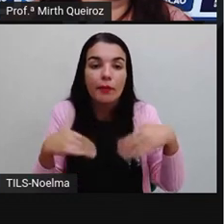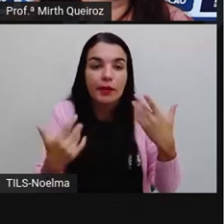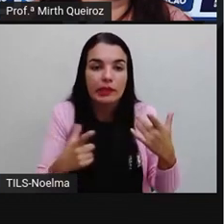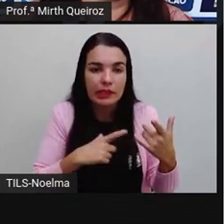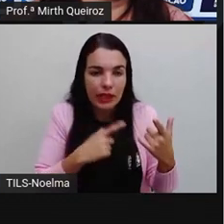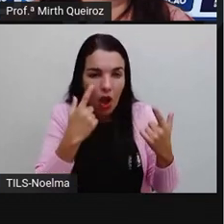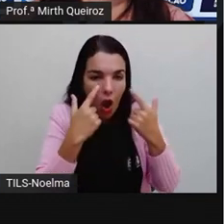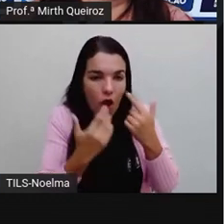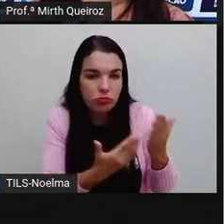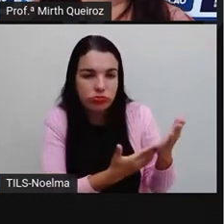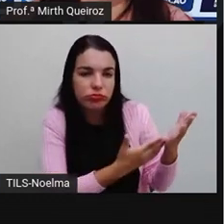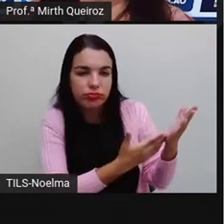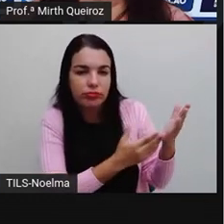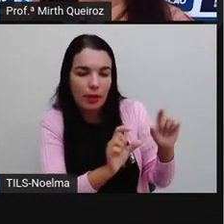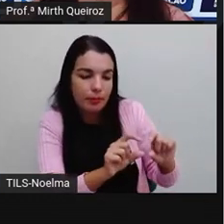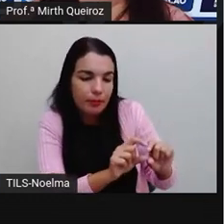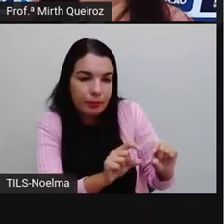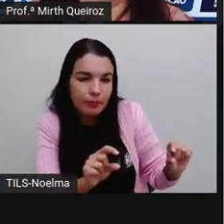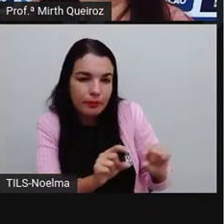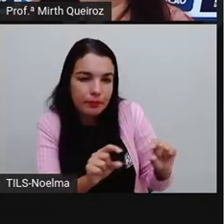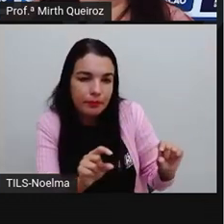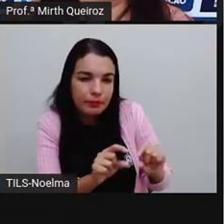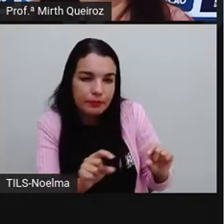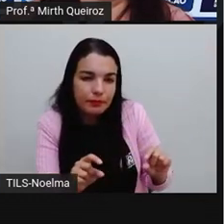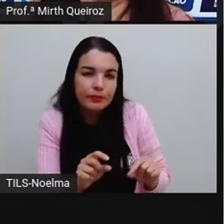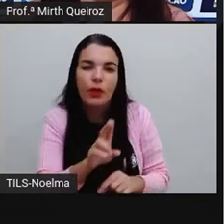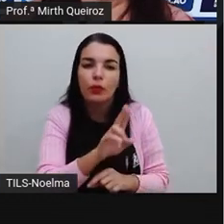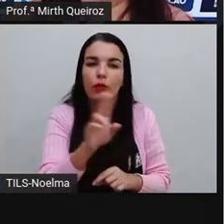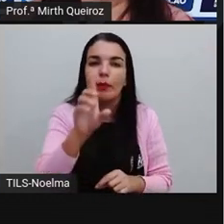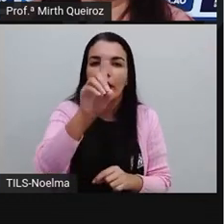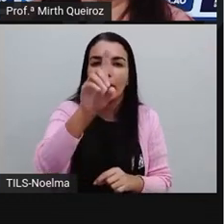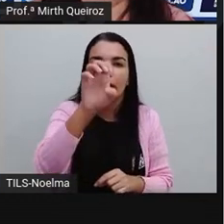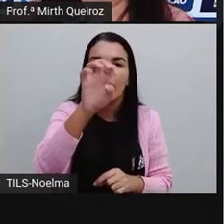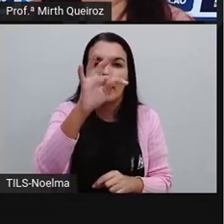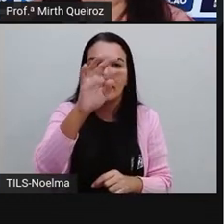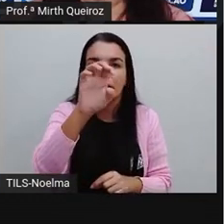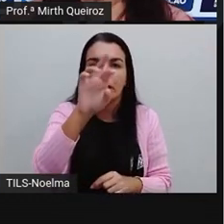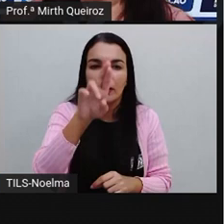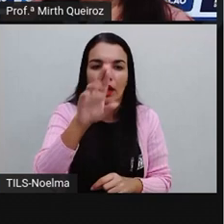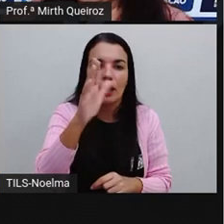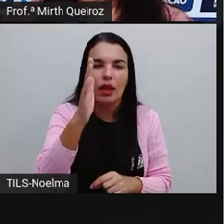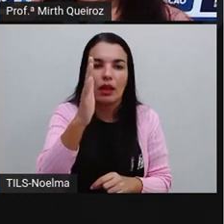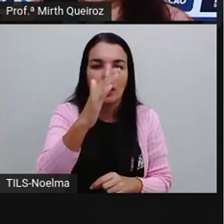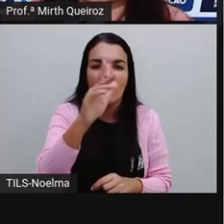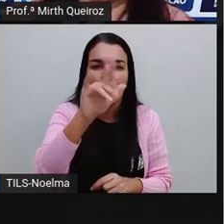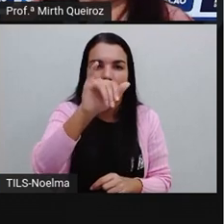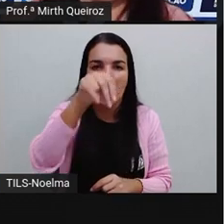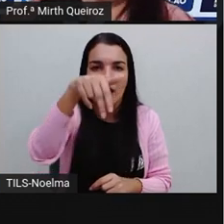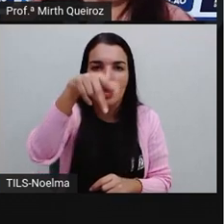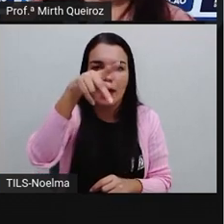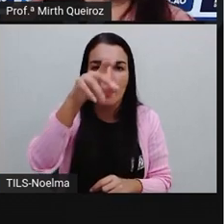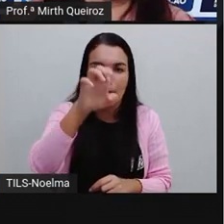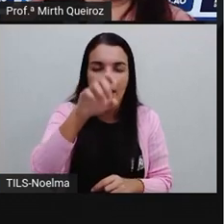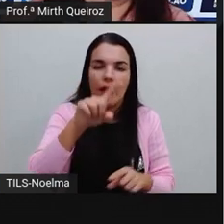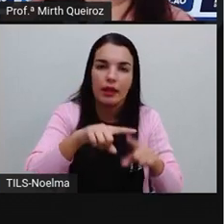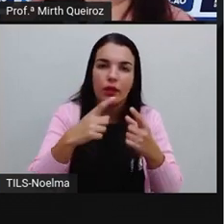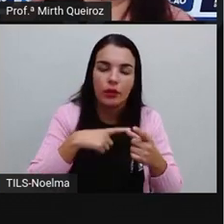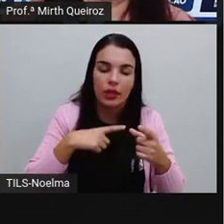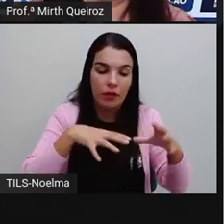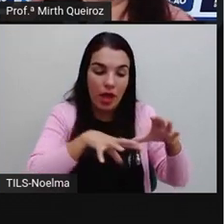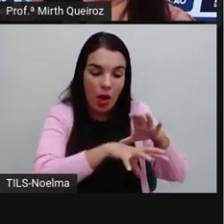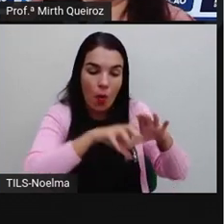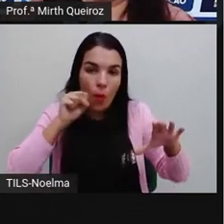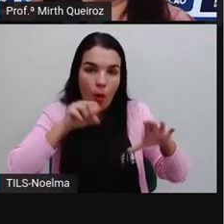essa fonte, DETER-IMPER. Então, seria aí o local de onde foi retirado esses dados aí